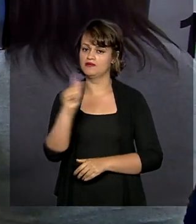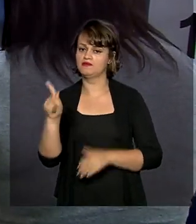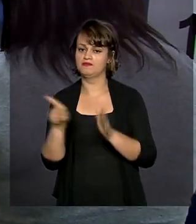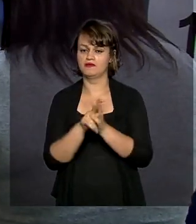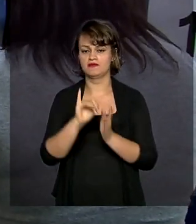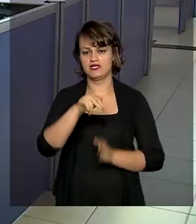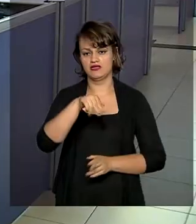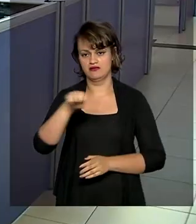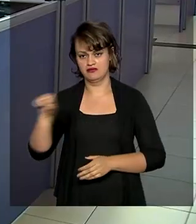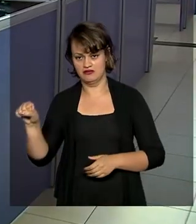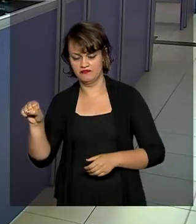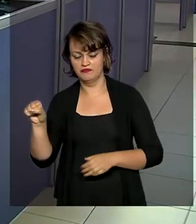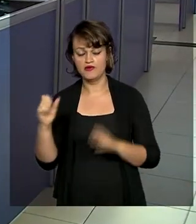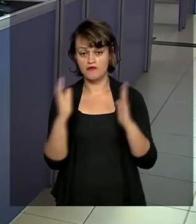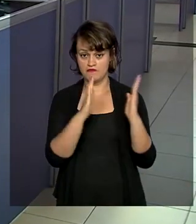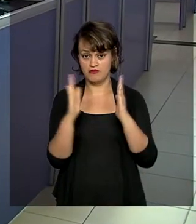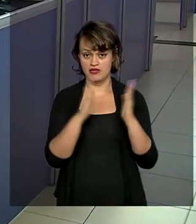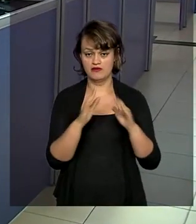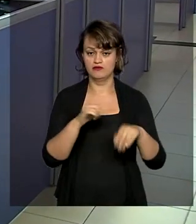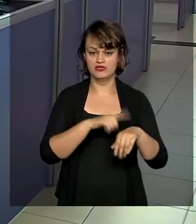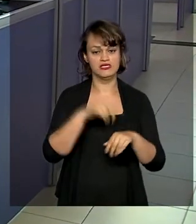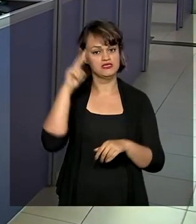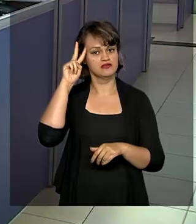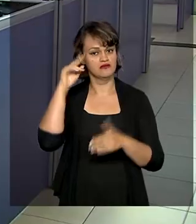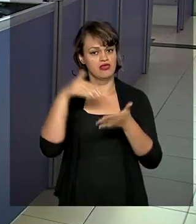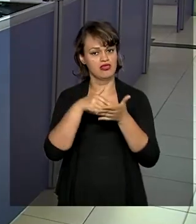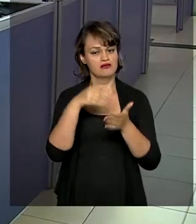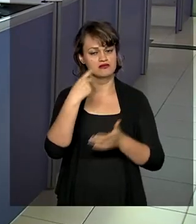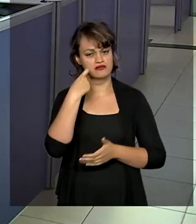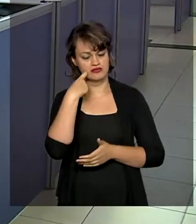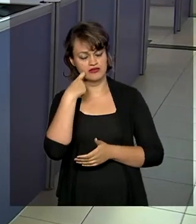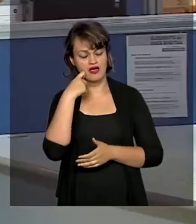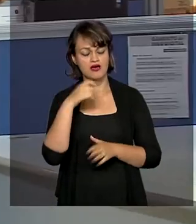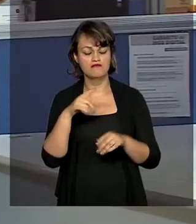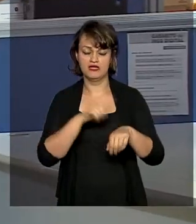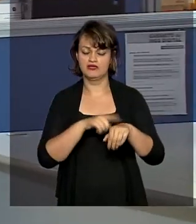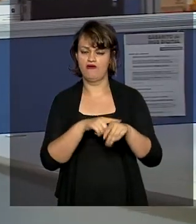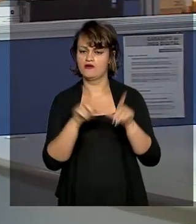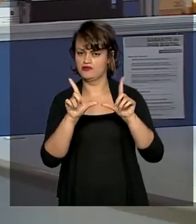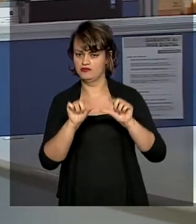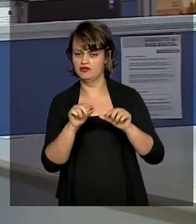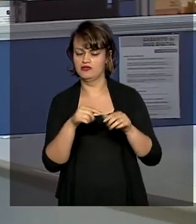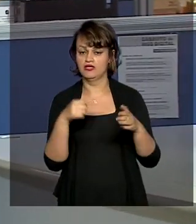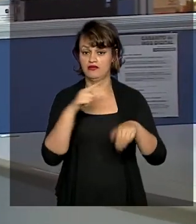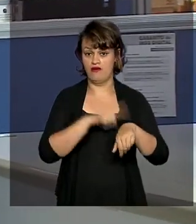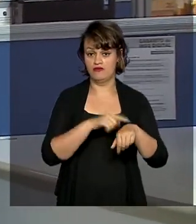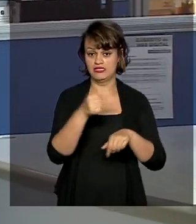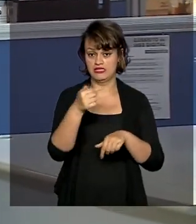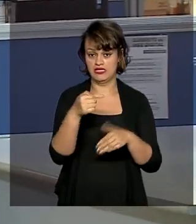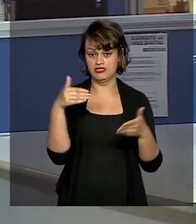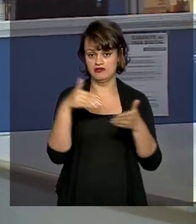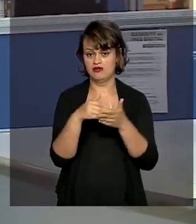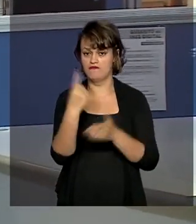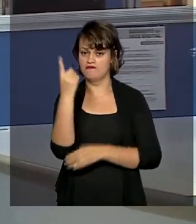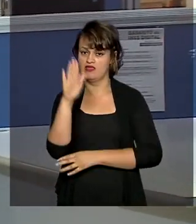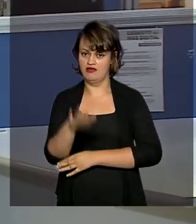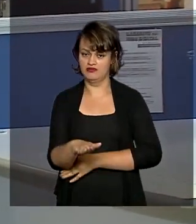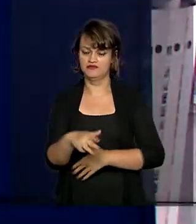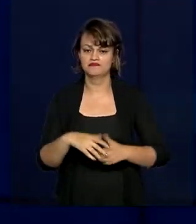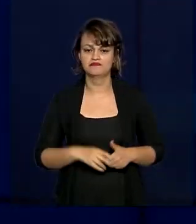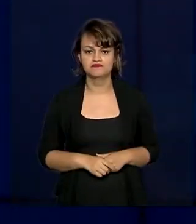INSS. O expediente é de segunda a sexta-feira, mas com horário reduzido, das 7h às 1h da tarde.